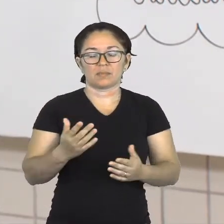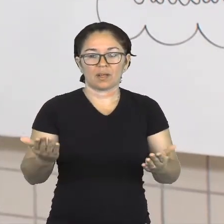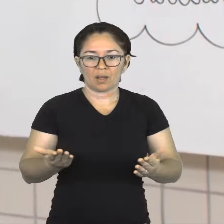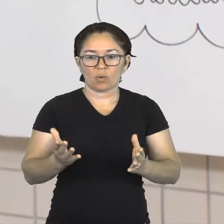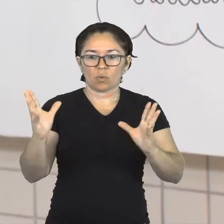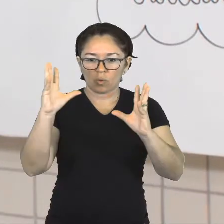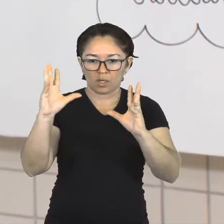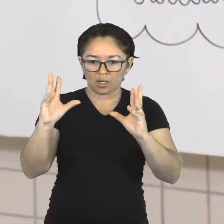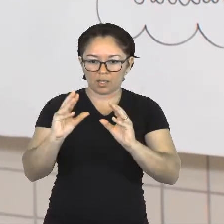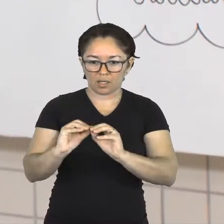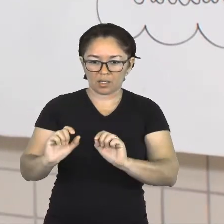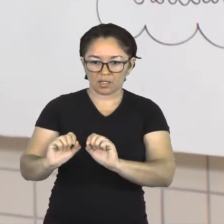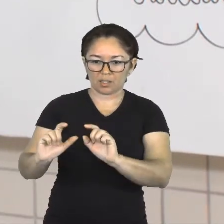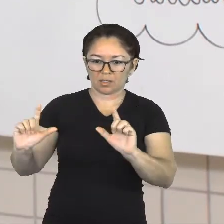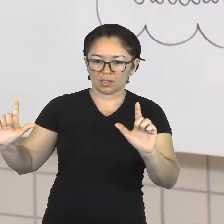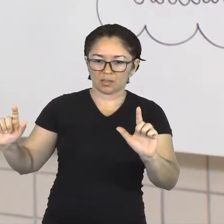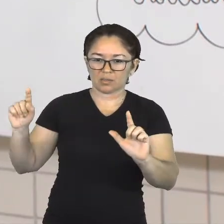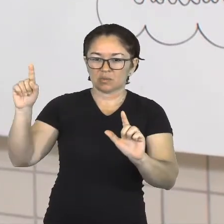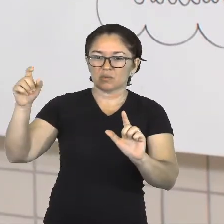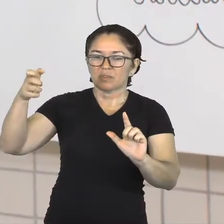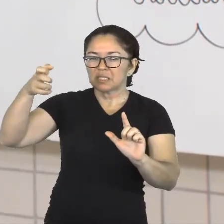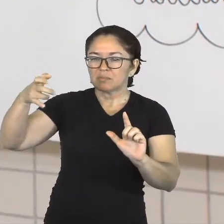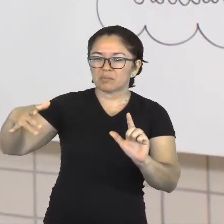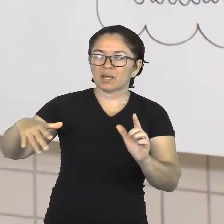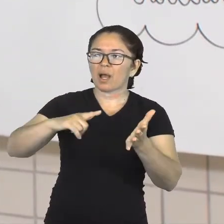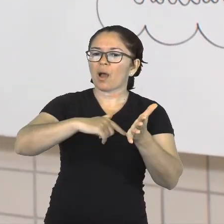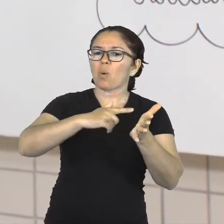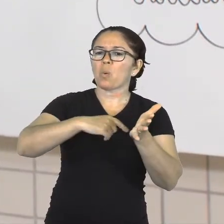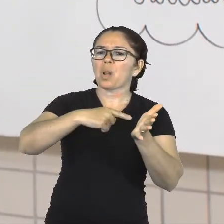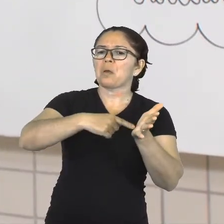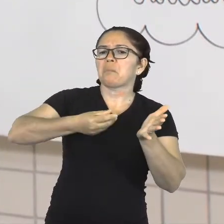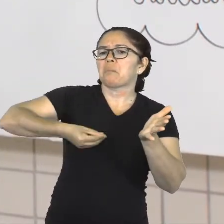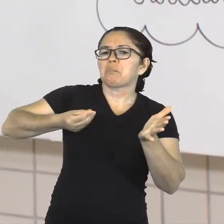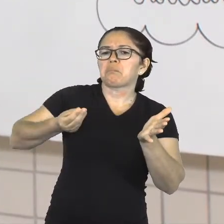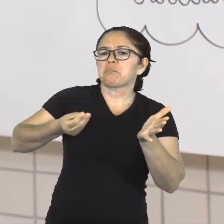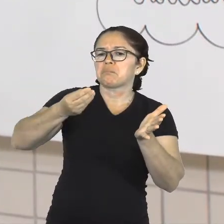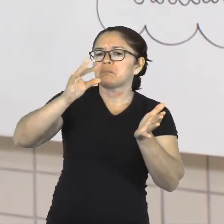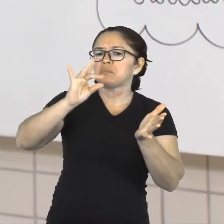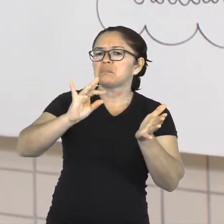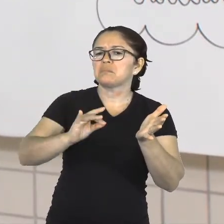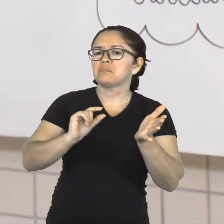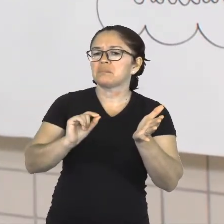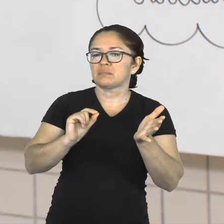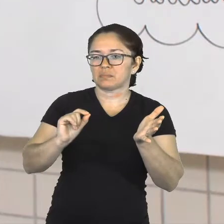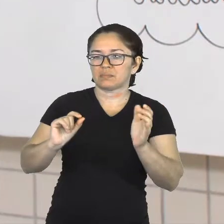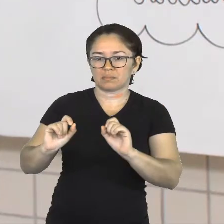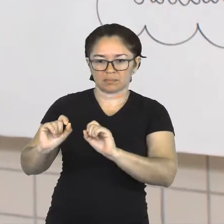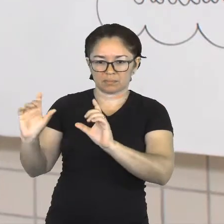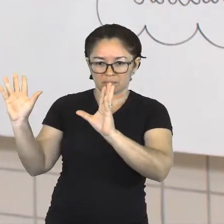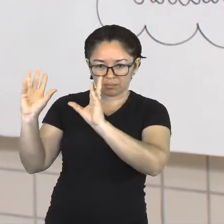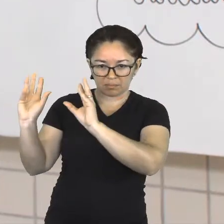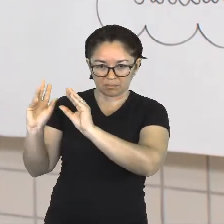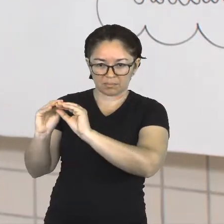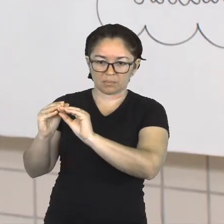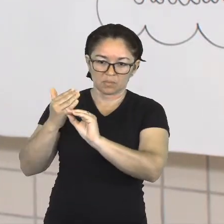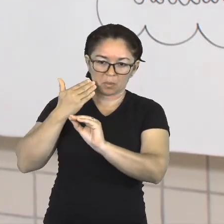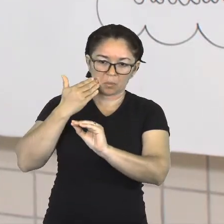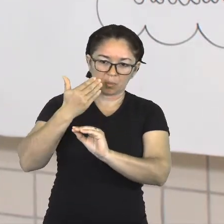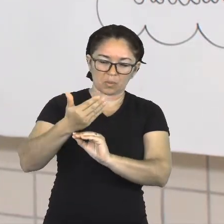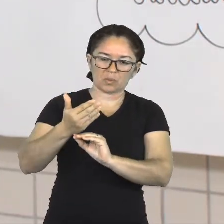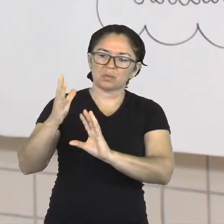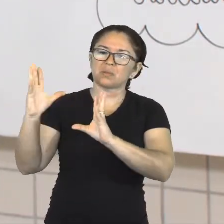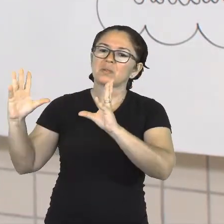contar um pouquinho sobre a narrativa desse livro. Lembrando que a resenha tem a função de quê?